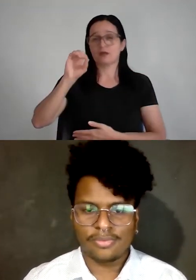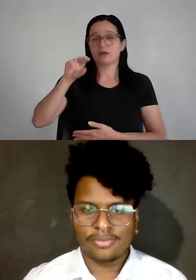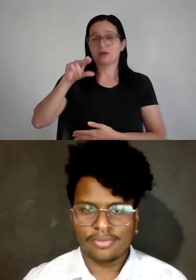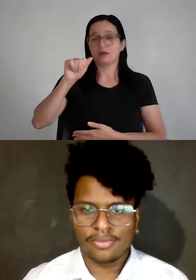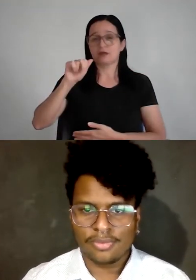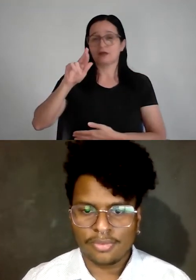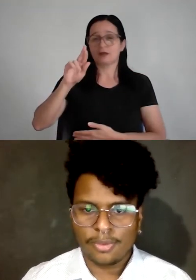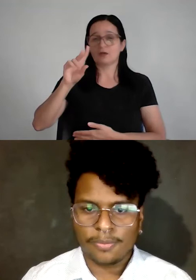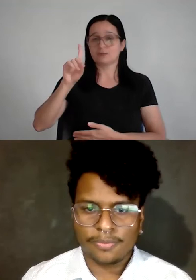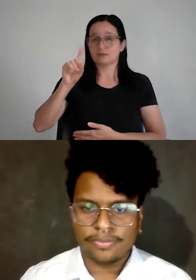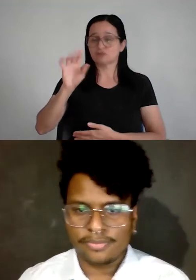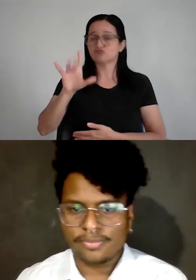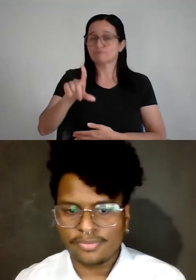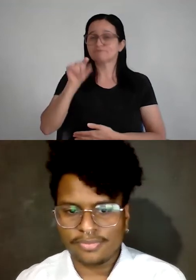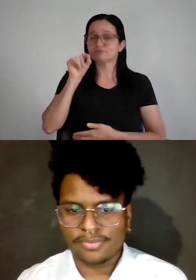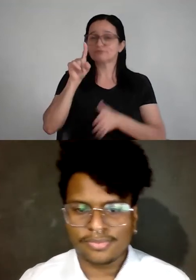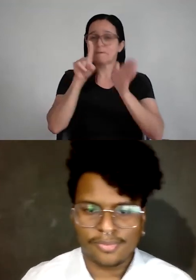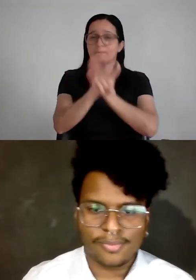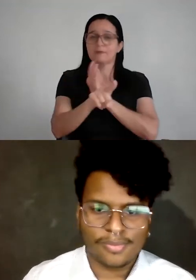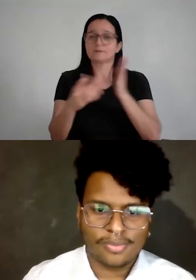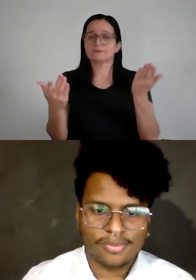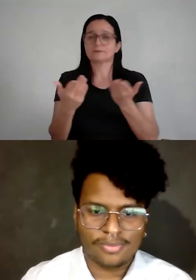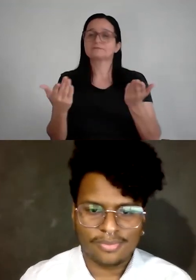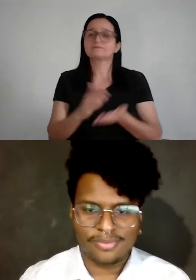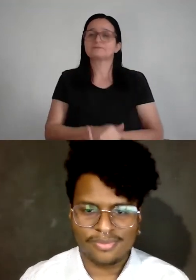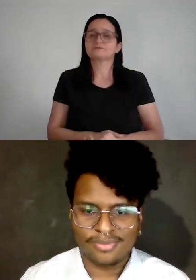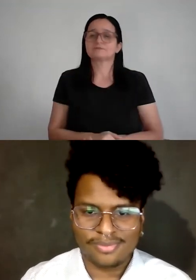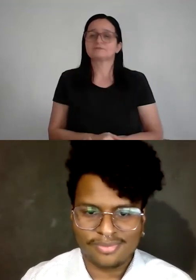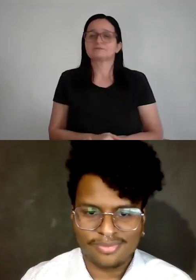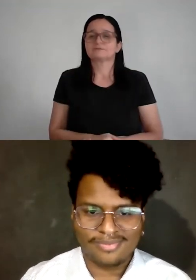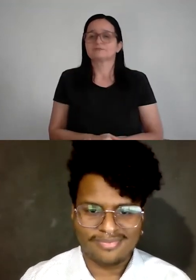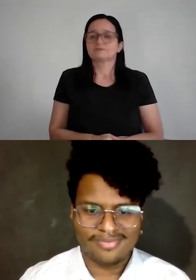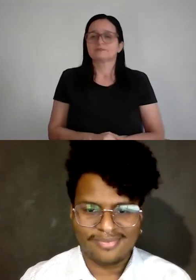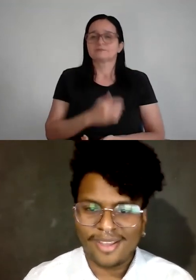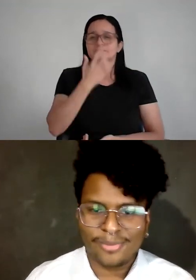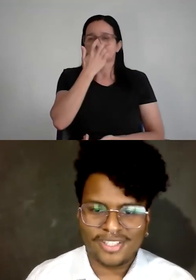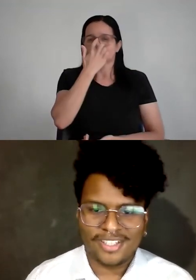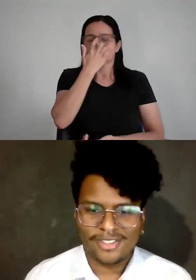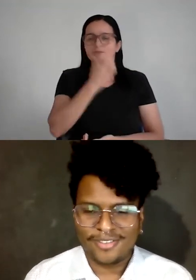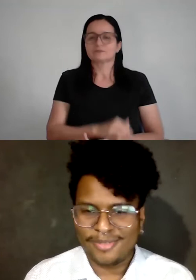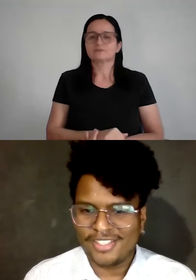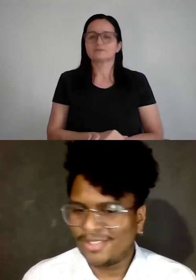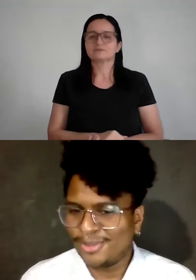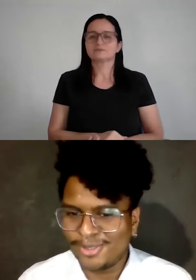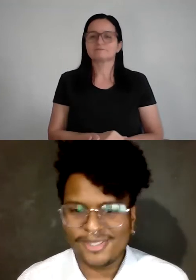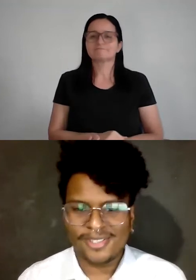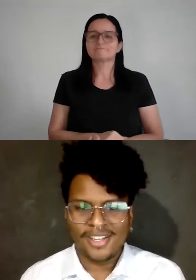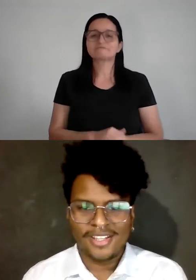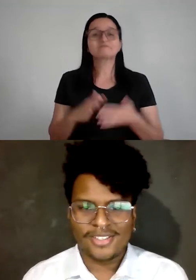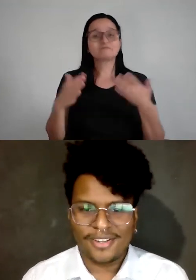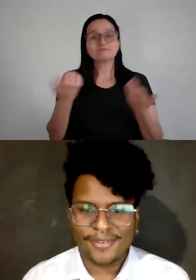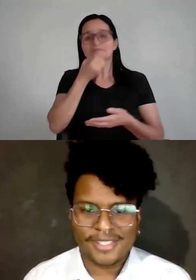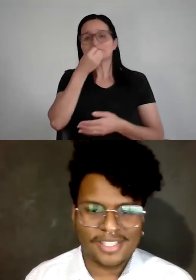algumas perguntas aqui para o Laser e ele vai estar conduzindo agora. Com você, Léo. Boa tarde novamente a todos.